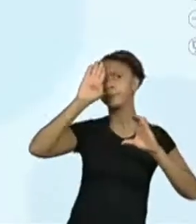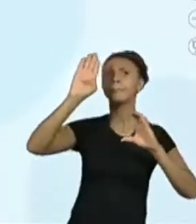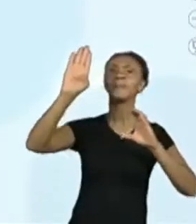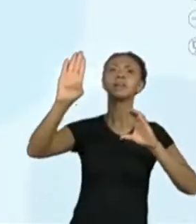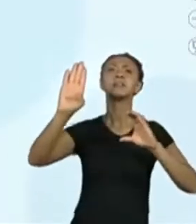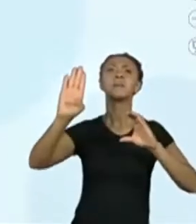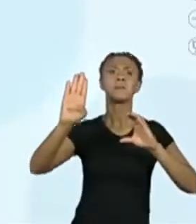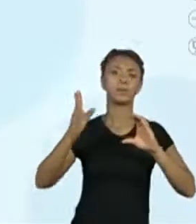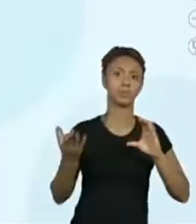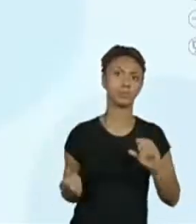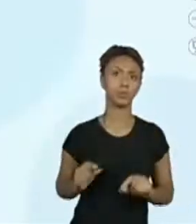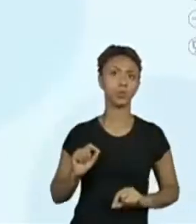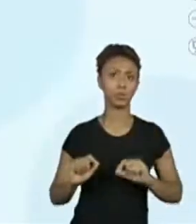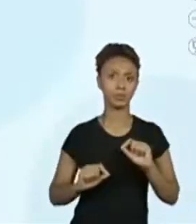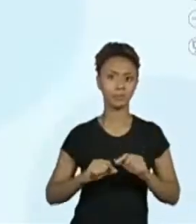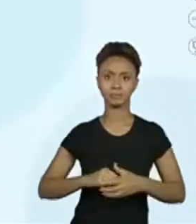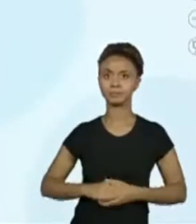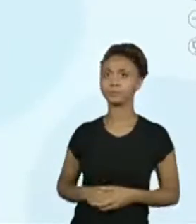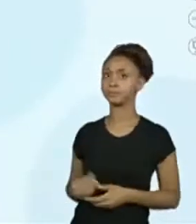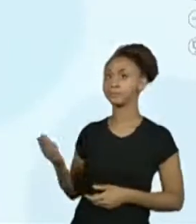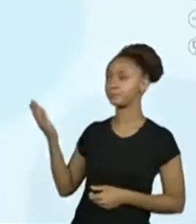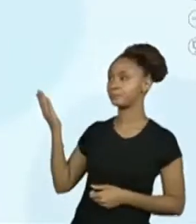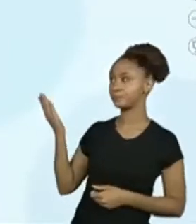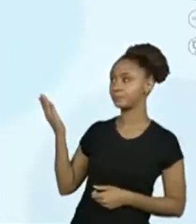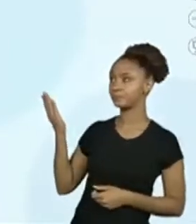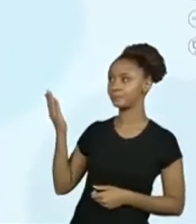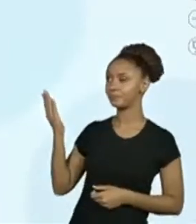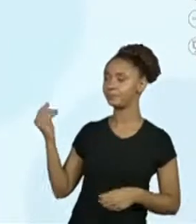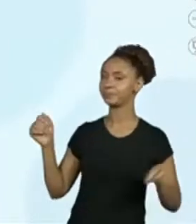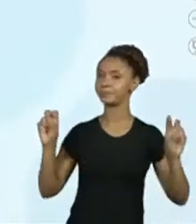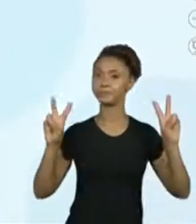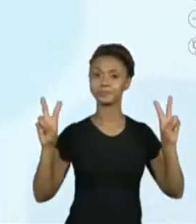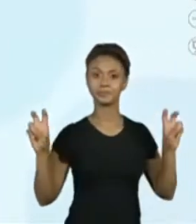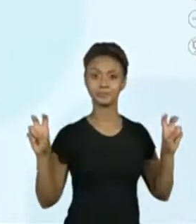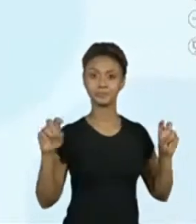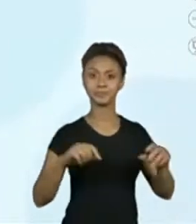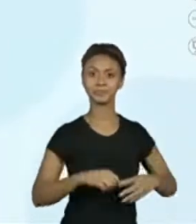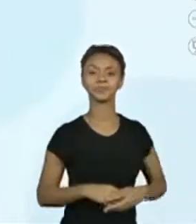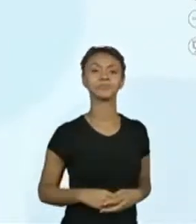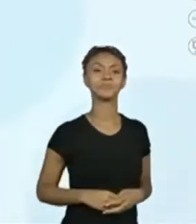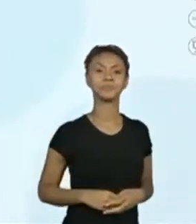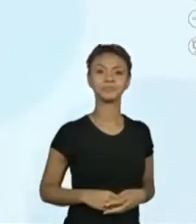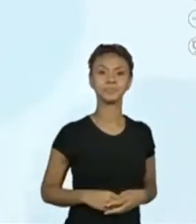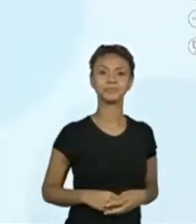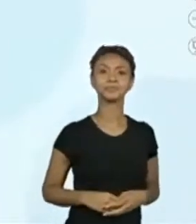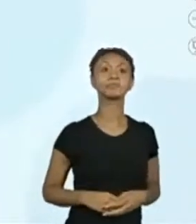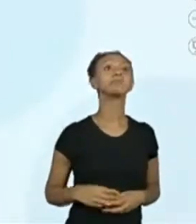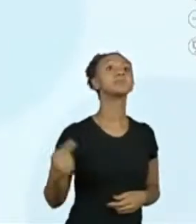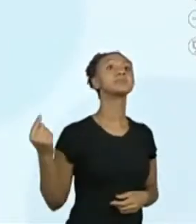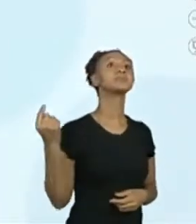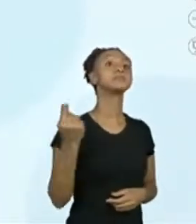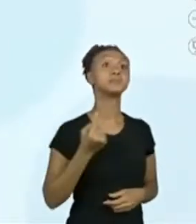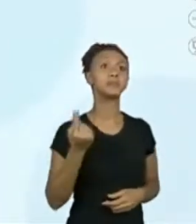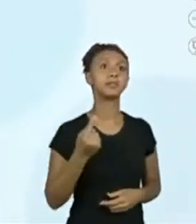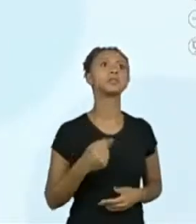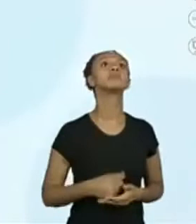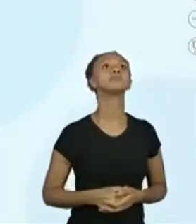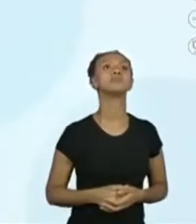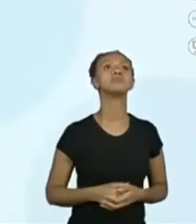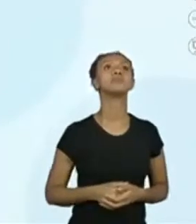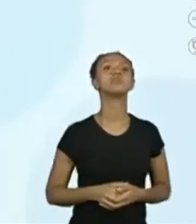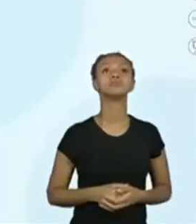dos poemas concretos e das poesias visuais. Primeiro, produção